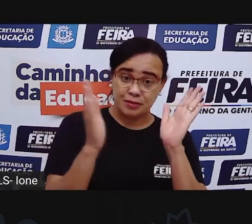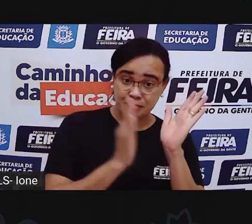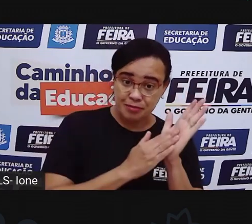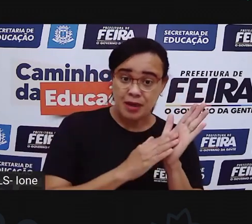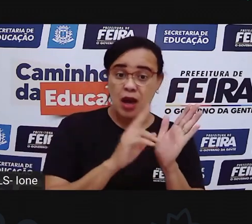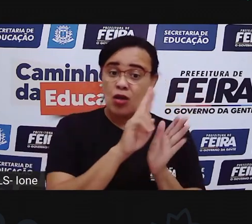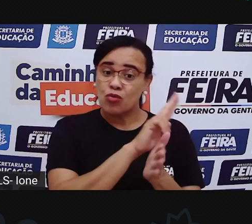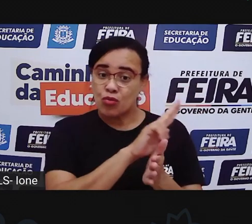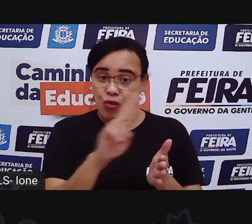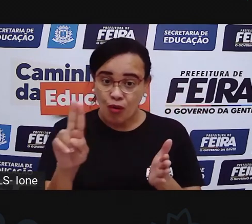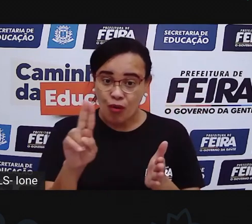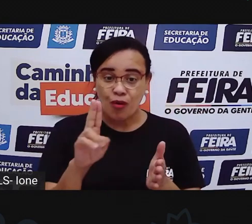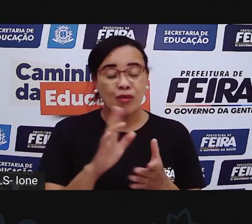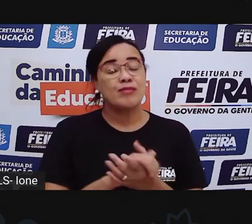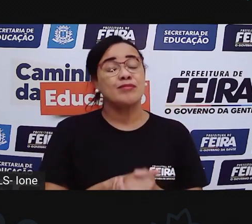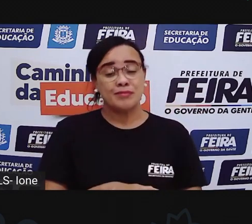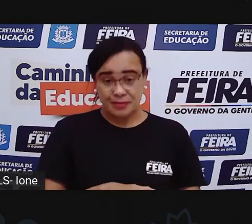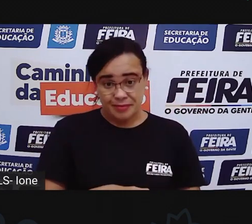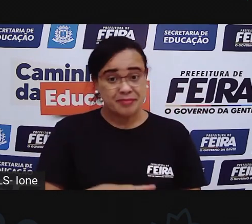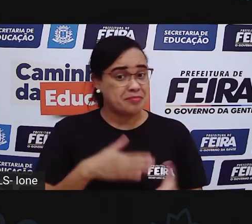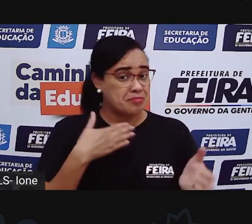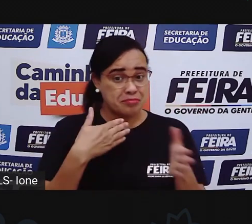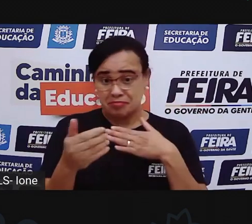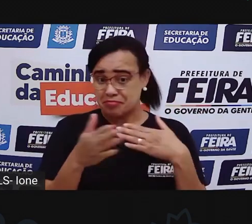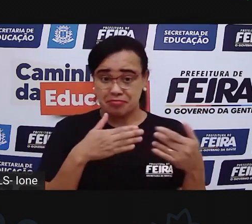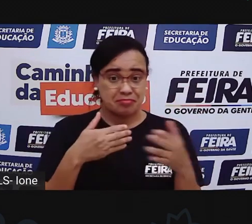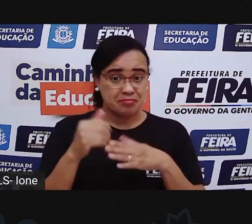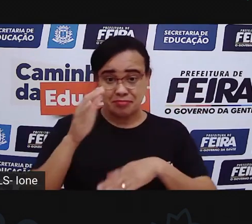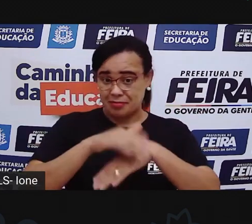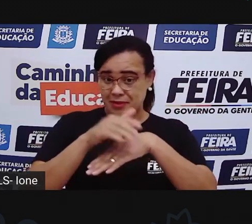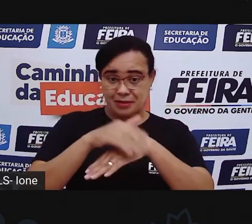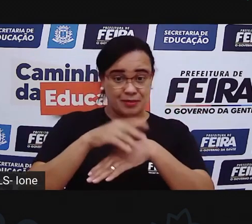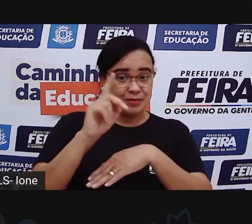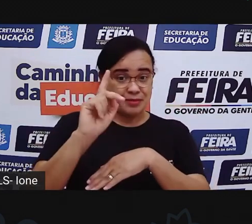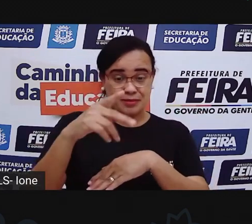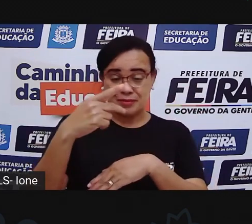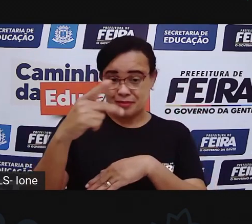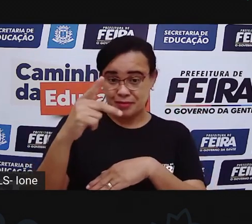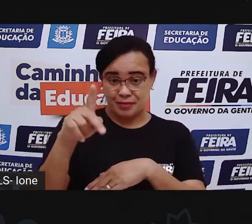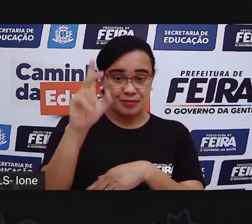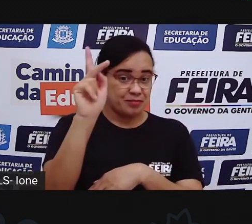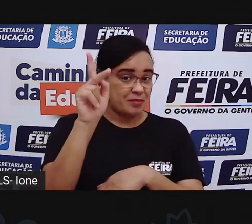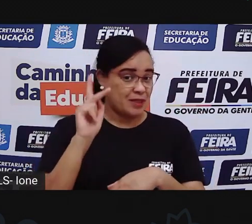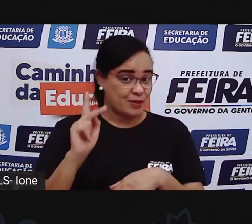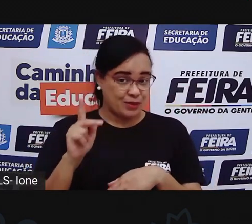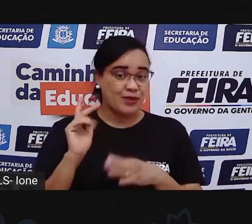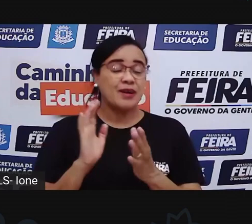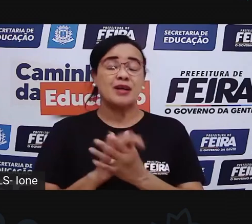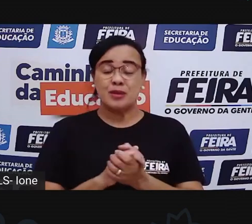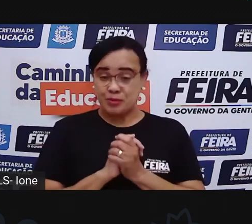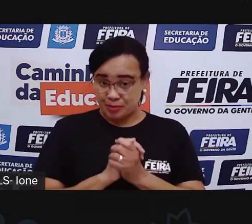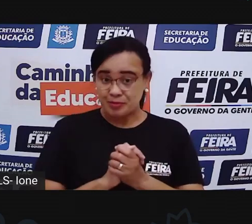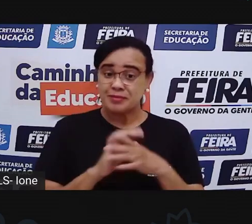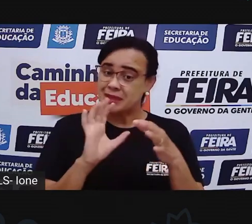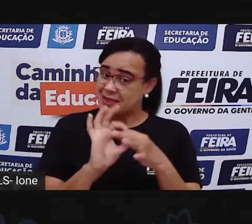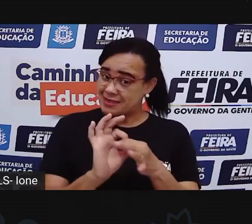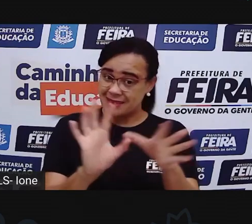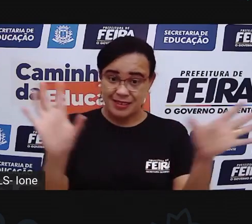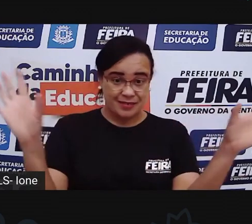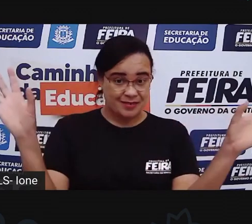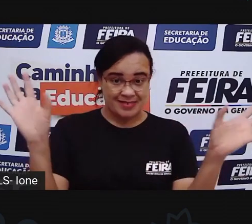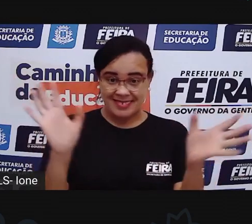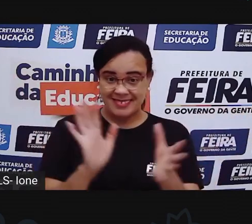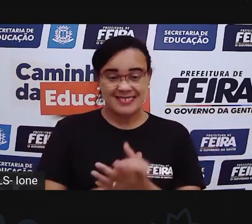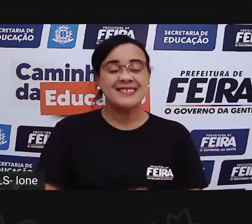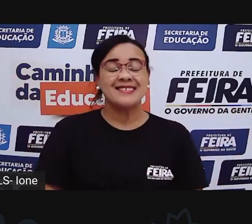as cores do time que você gosta, né? Ou um animal que você goste, você pode desenhar. E você vai decorando do jeito